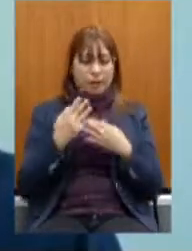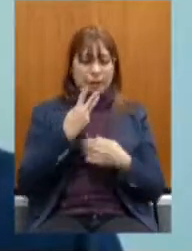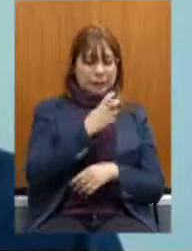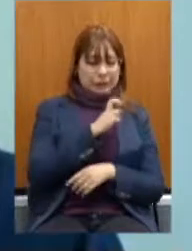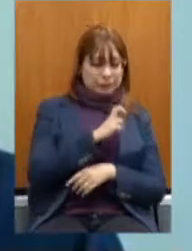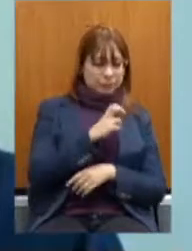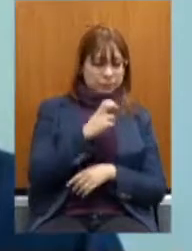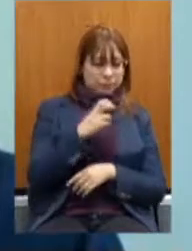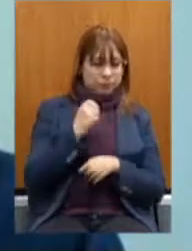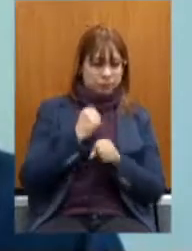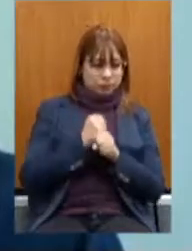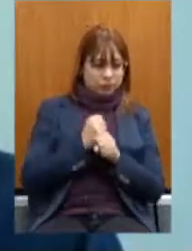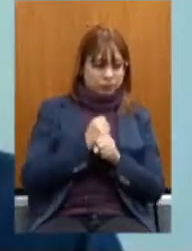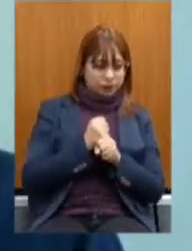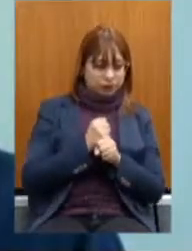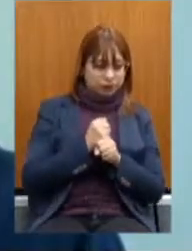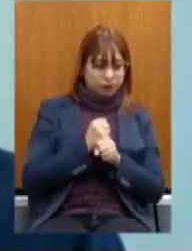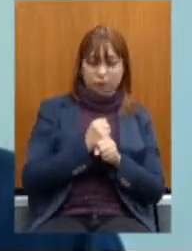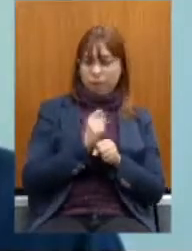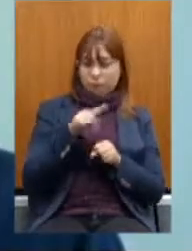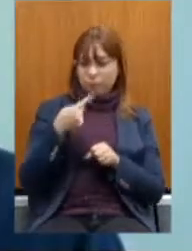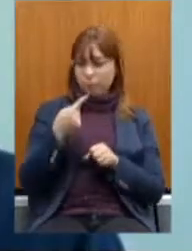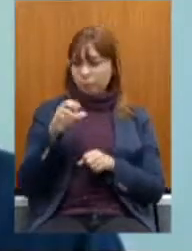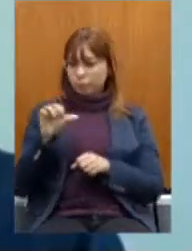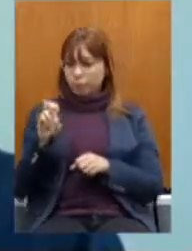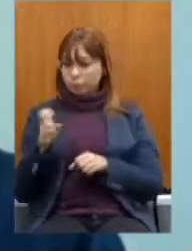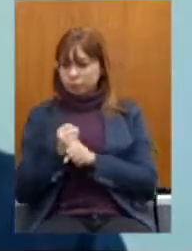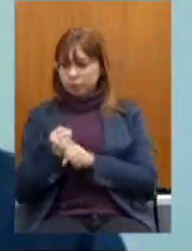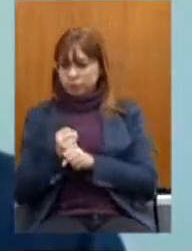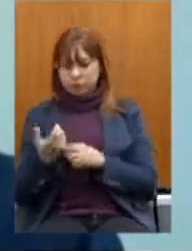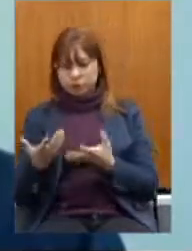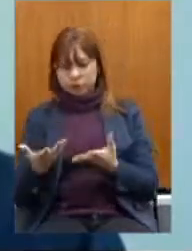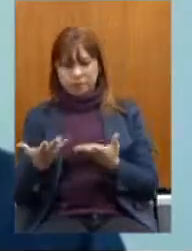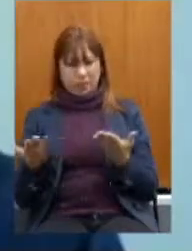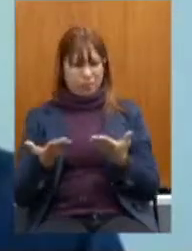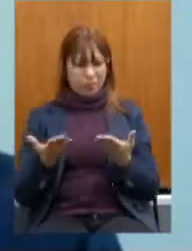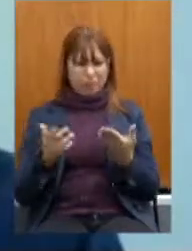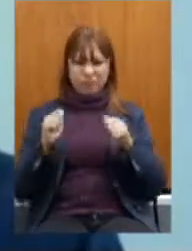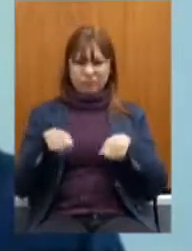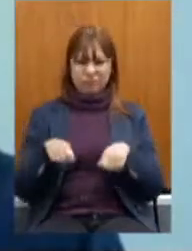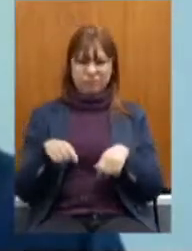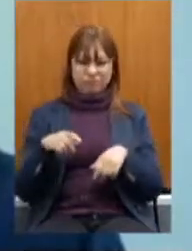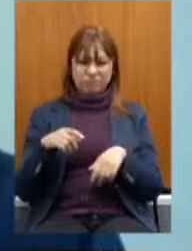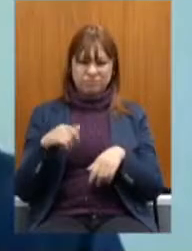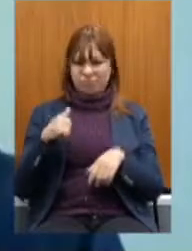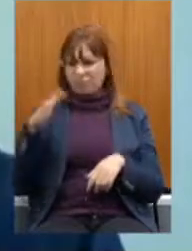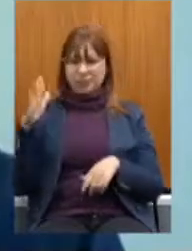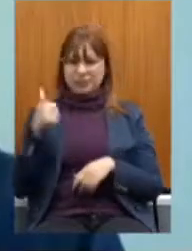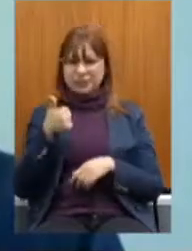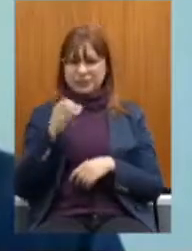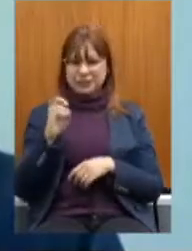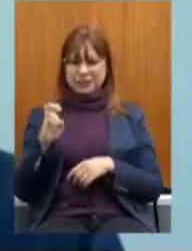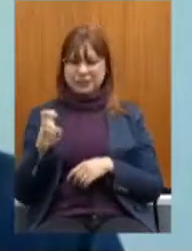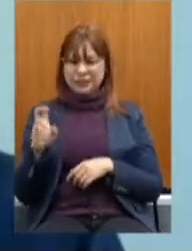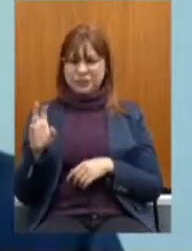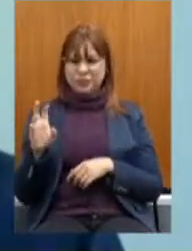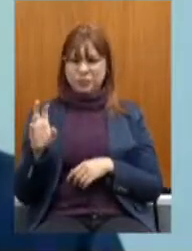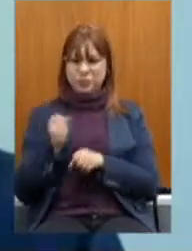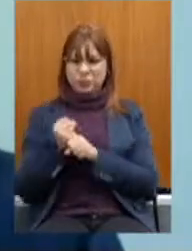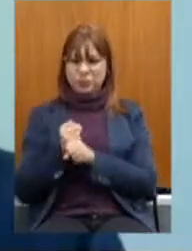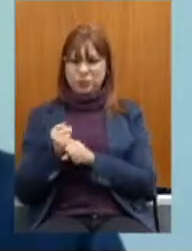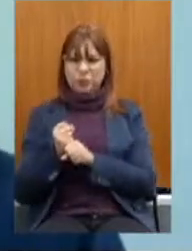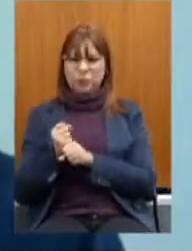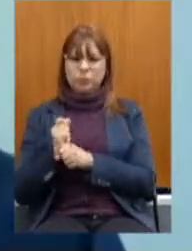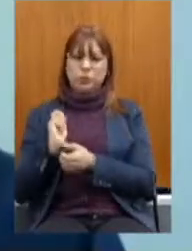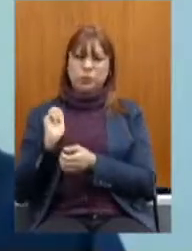passou Para 95 Anos Agora já Vem essa nova Possibilidade De passar Para 105 Anos Aposentadoria Ou